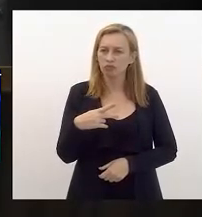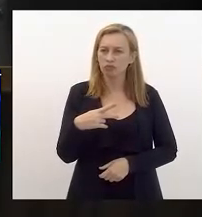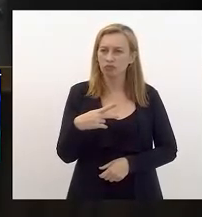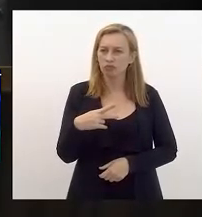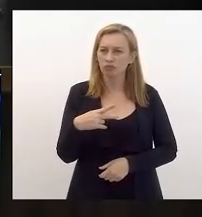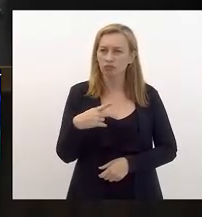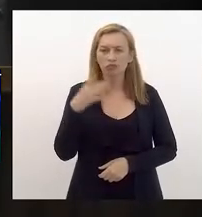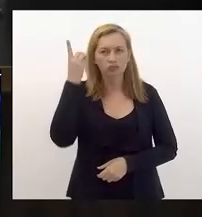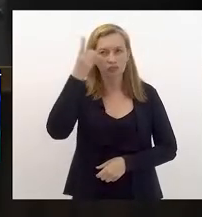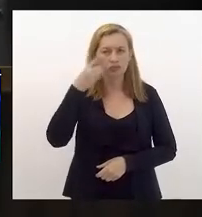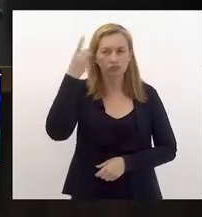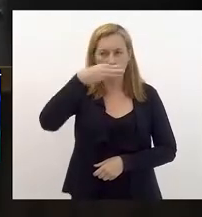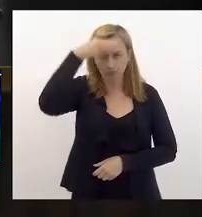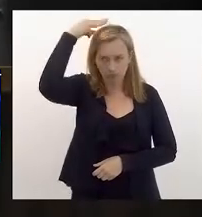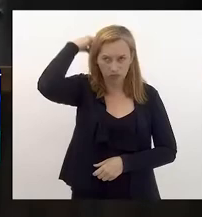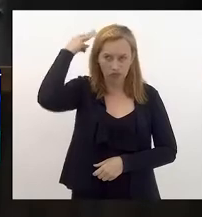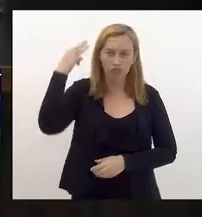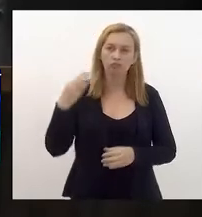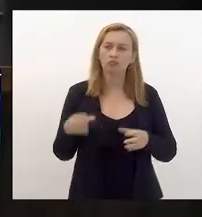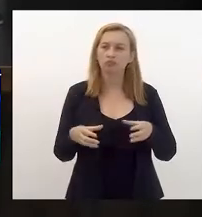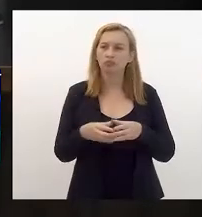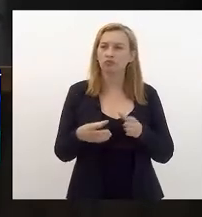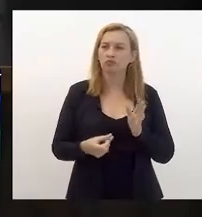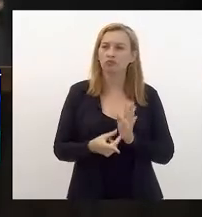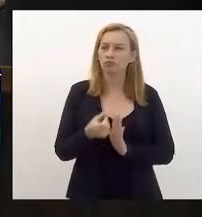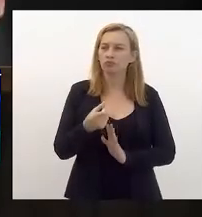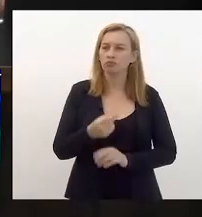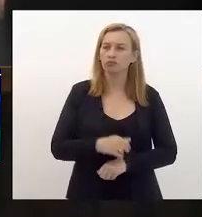o deputado Márcio Pacheco pela Comissão de Orçamento.